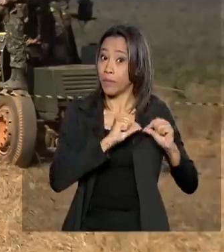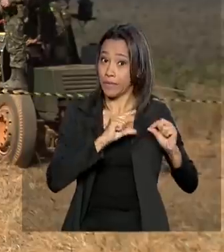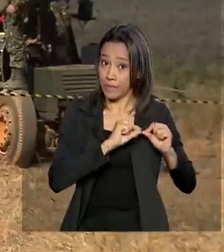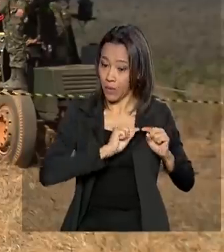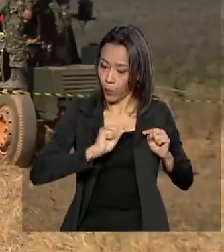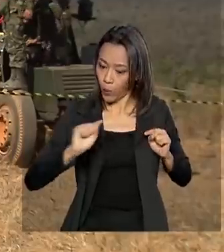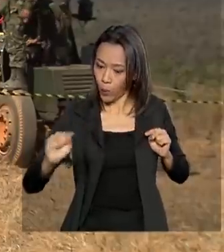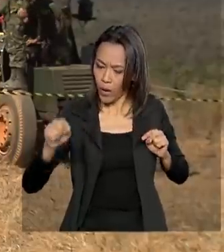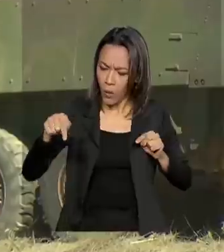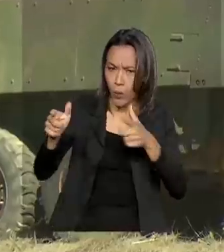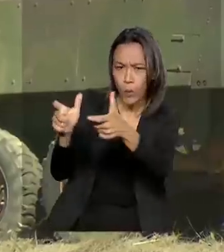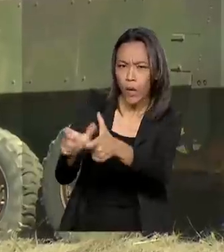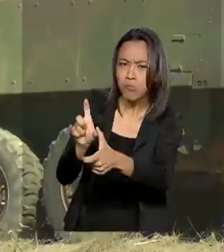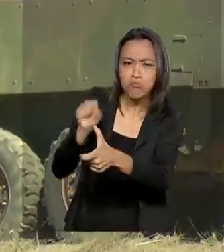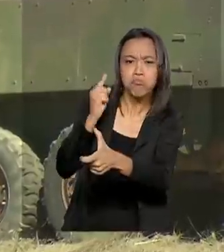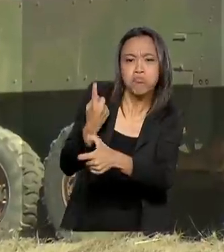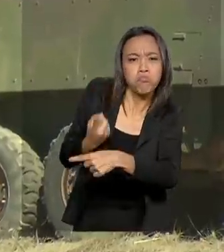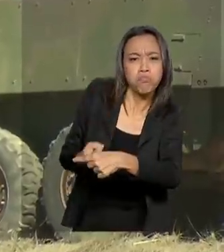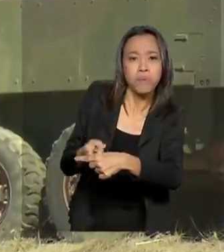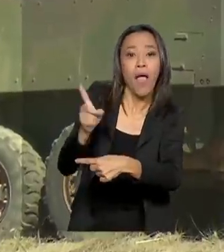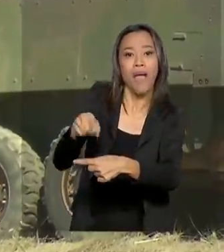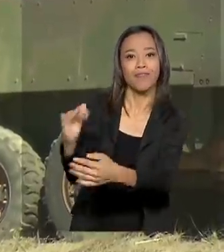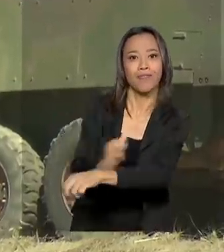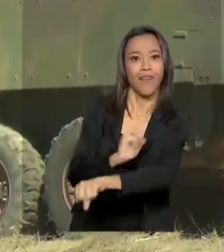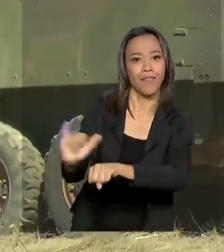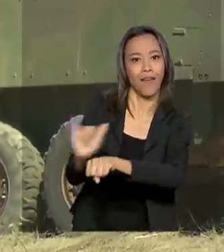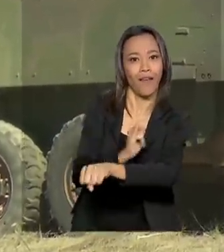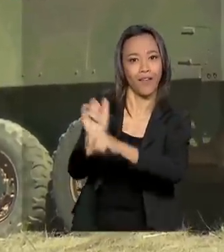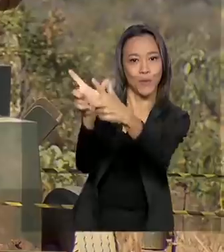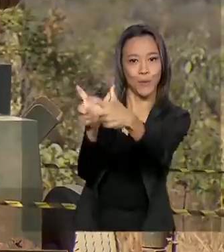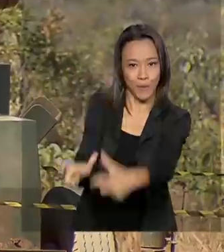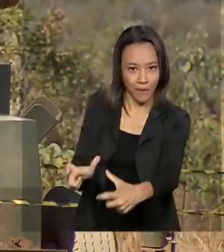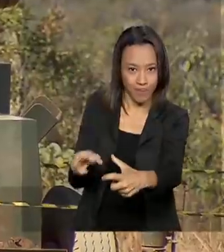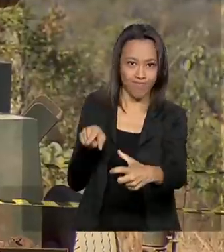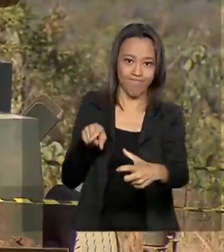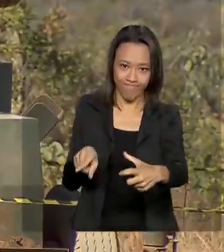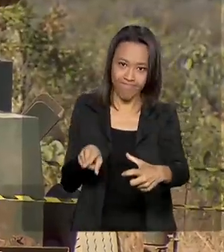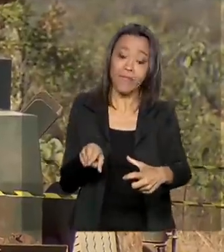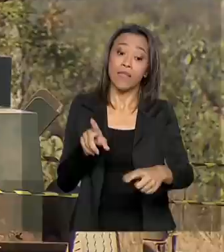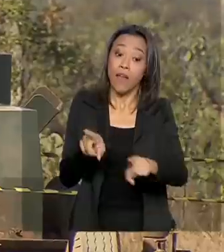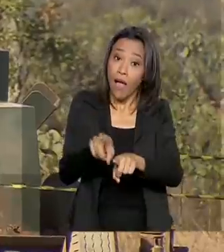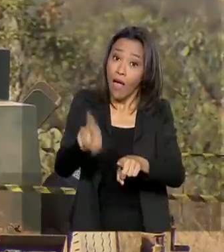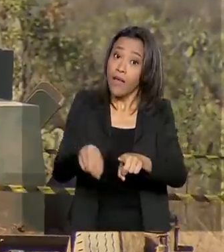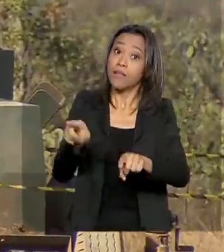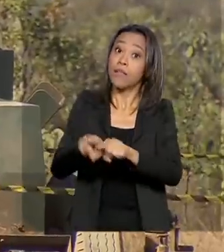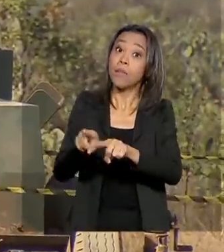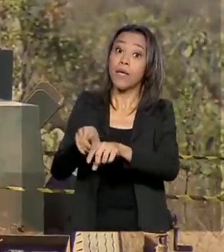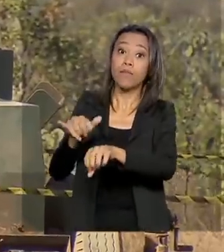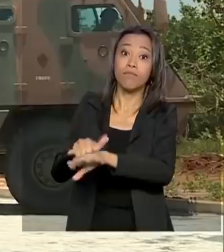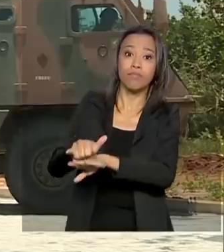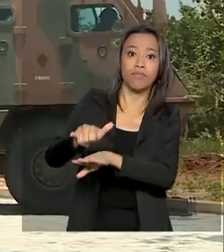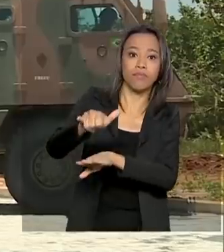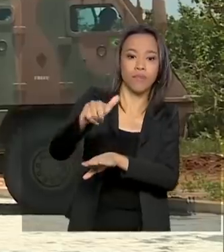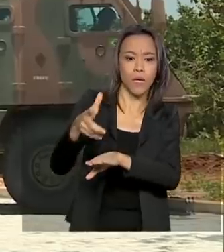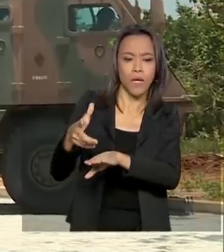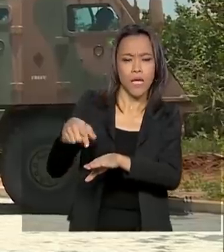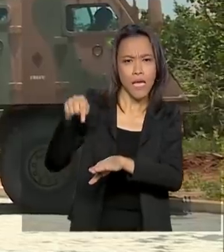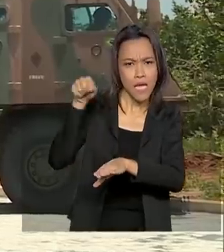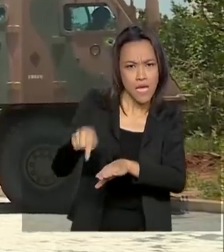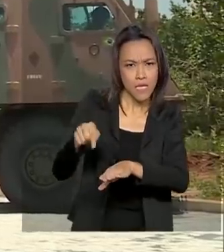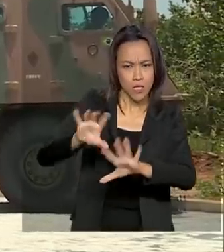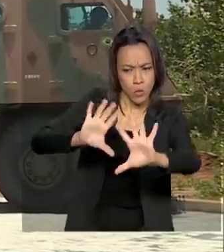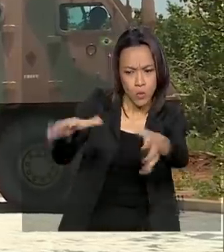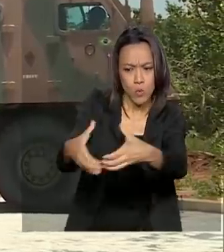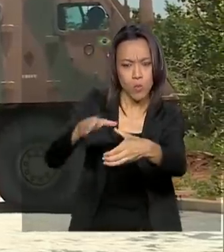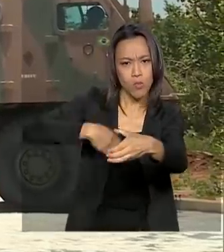localização estratégica, próxima ao Planalto Central e também à base aérea de Anápolis. O Comando de